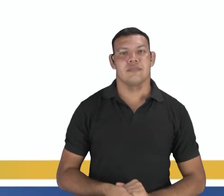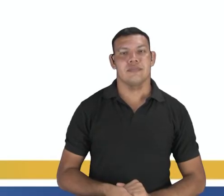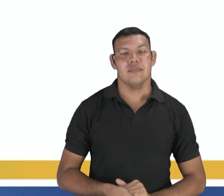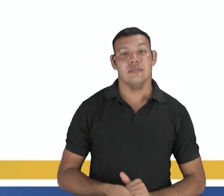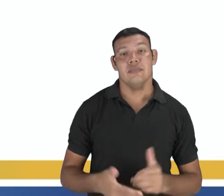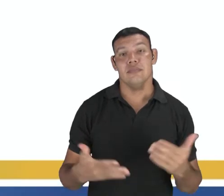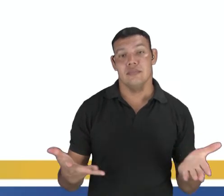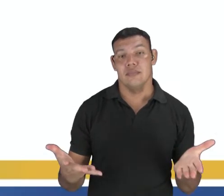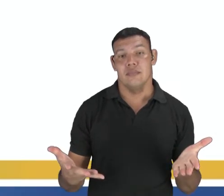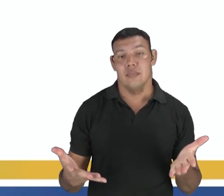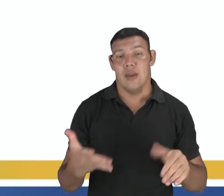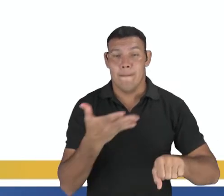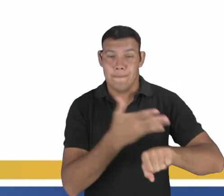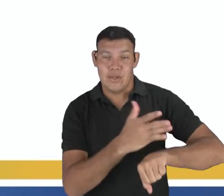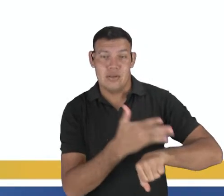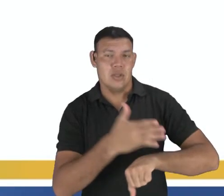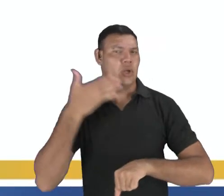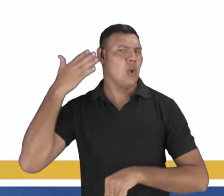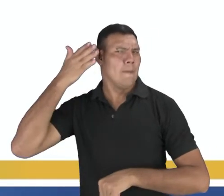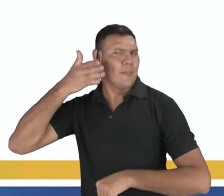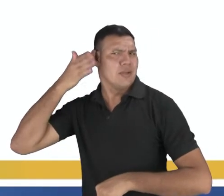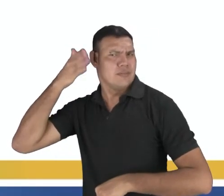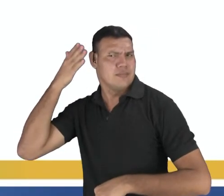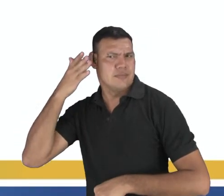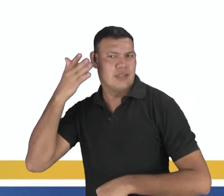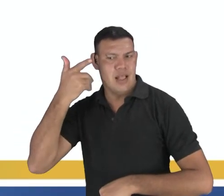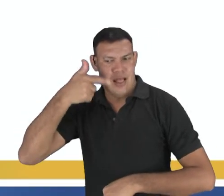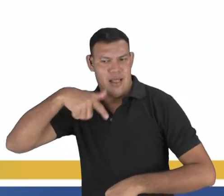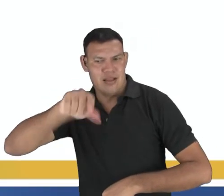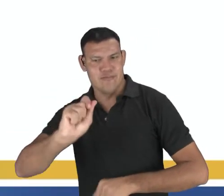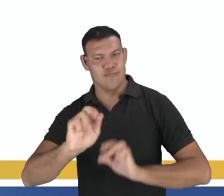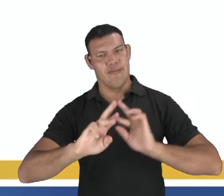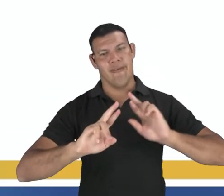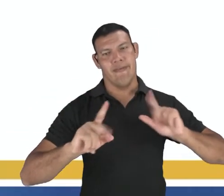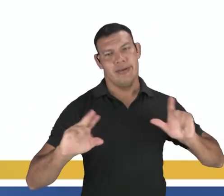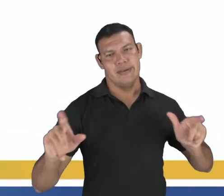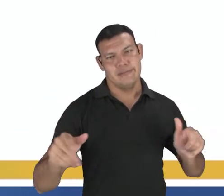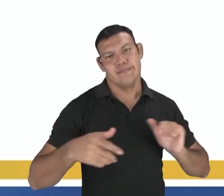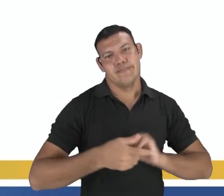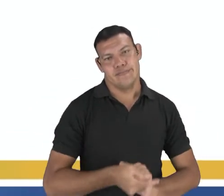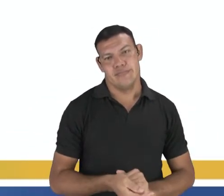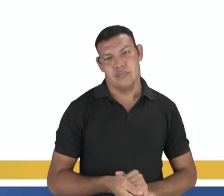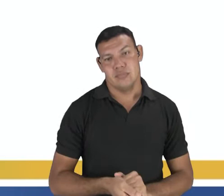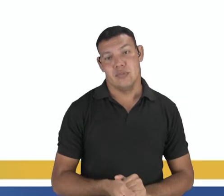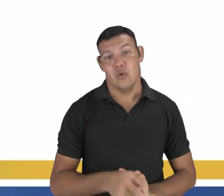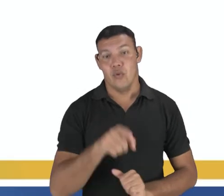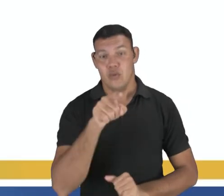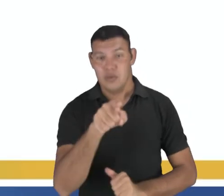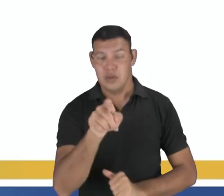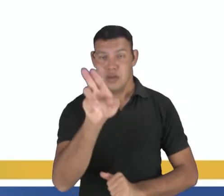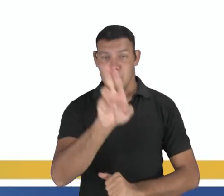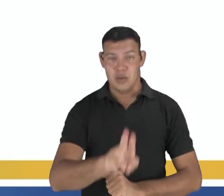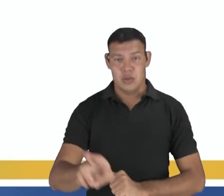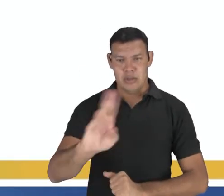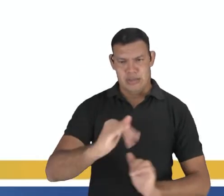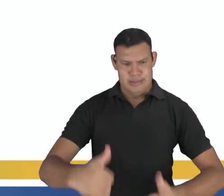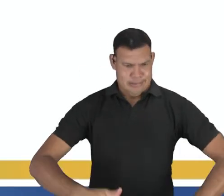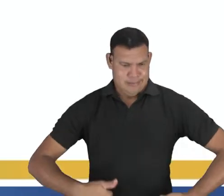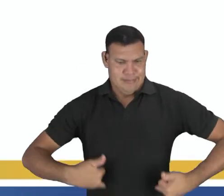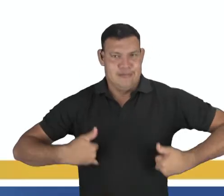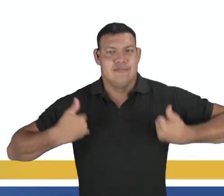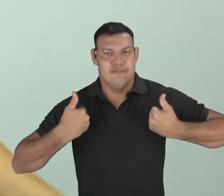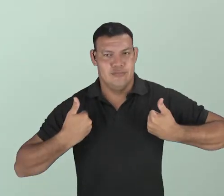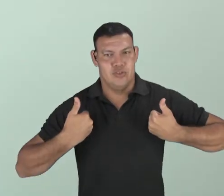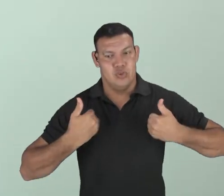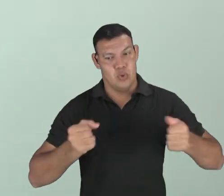Se você está participando de uma palestra, a linguagem utilizada em uma palestra é diferente do que a que você utiliza lá no aniversário com a